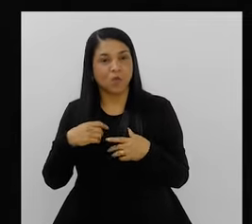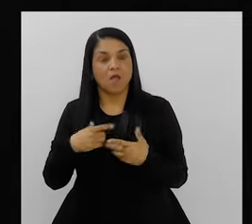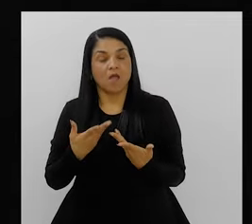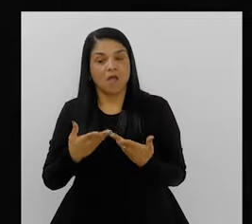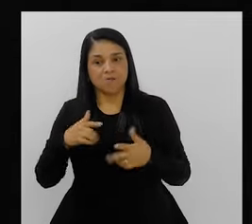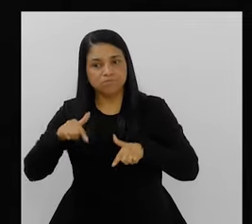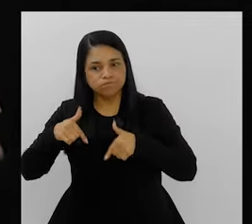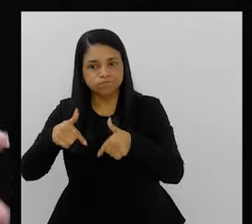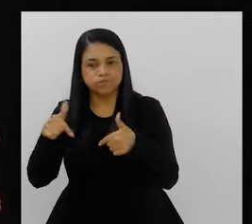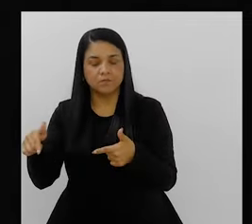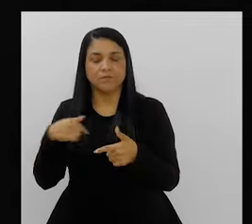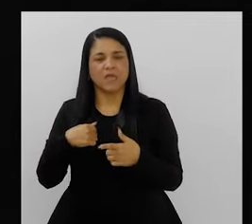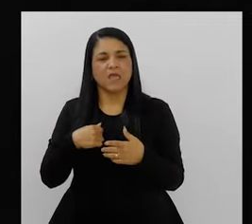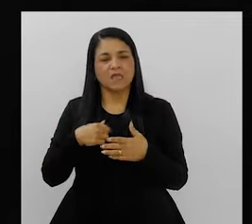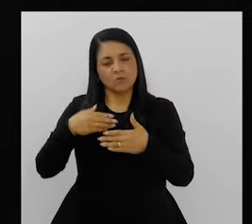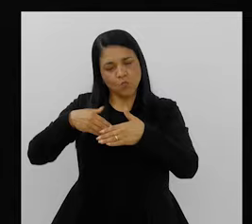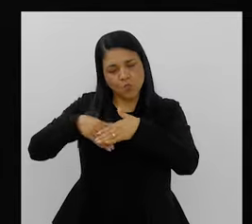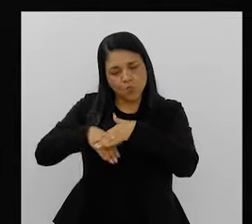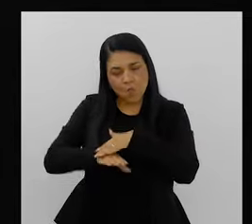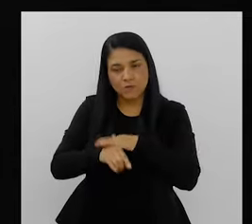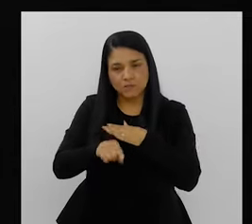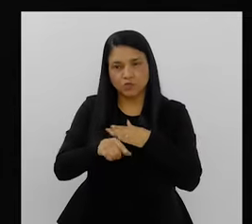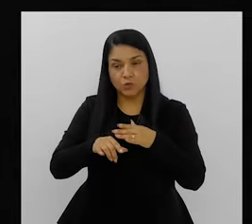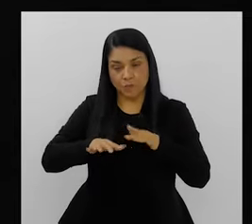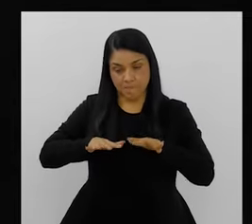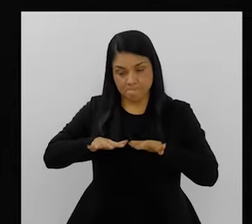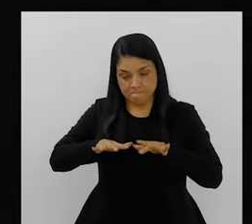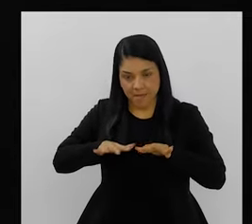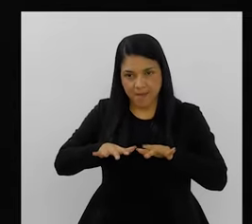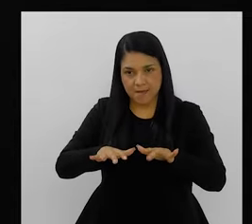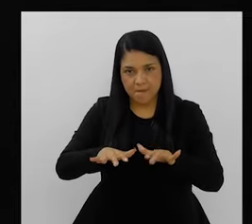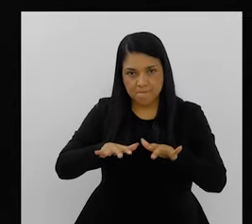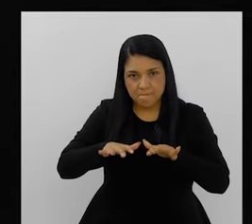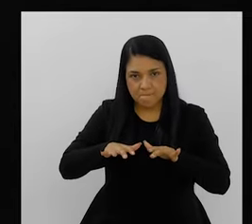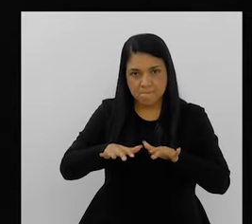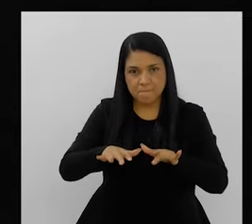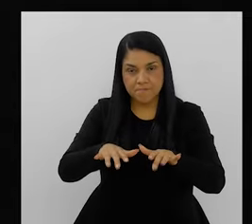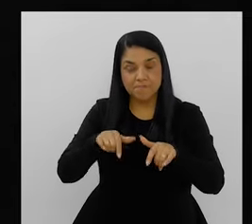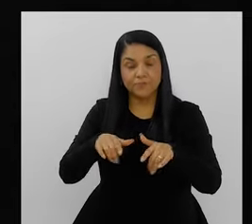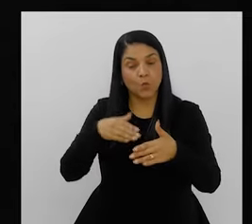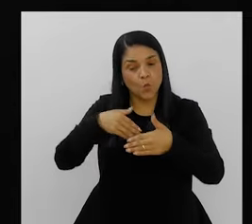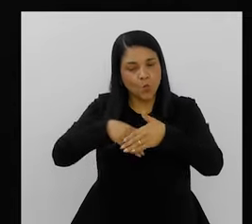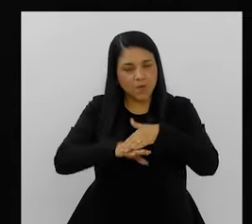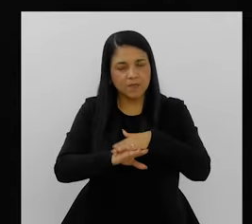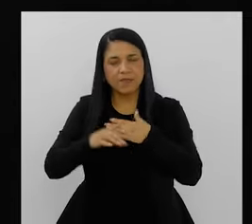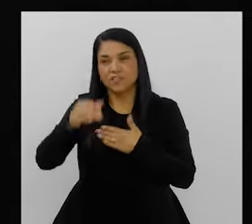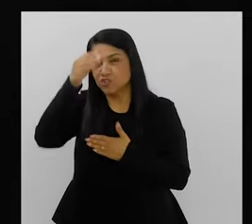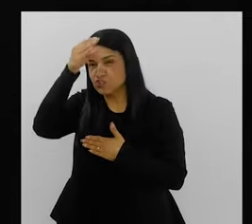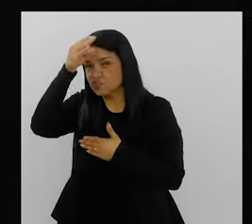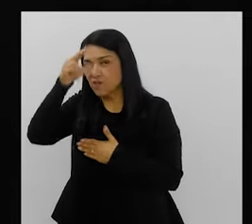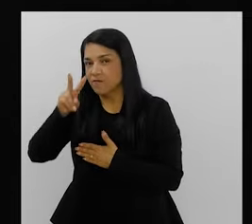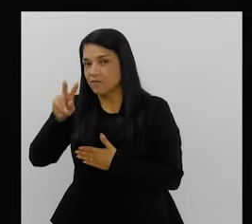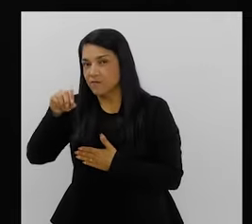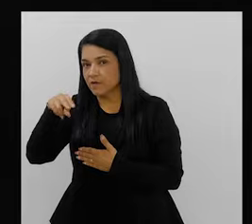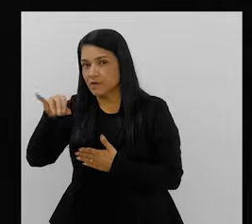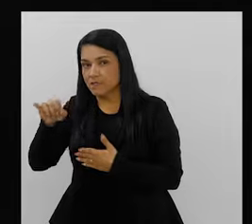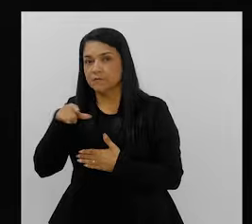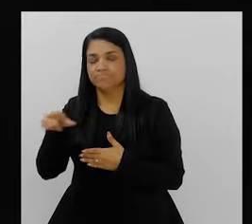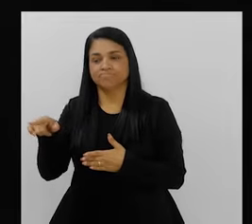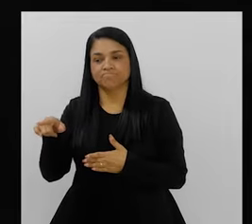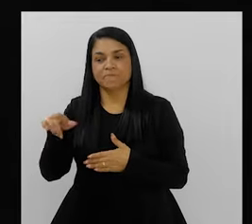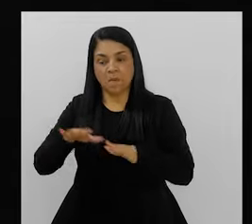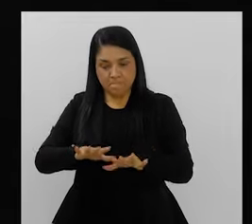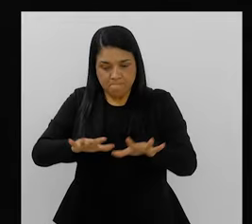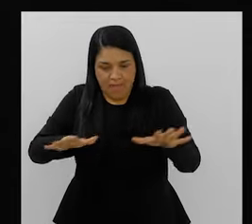máquinas lá embaixo dessa arquibancada Centenário. Essas máquinas eram da Tia Vânia, que foi uma baiana muito